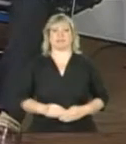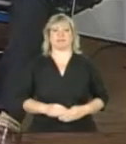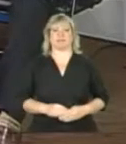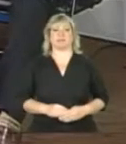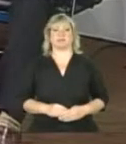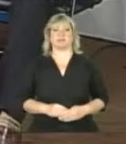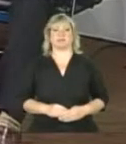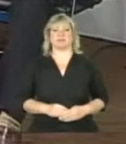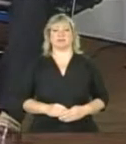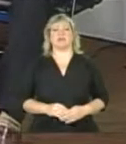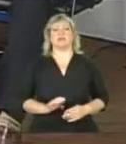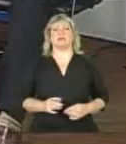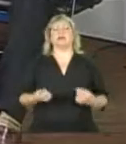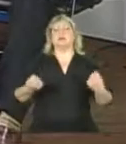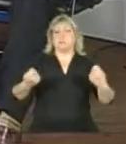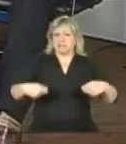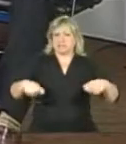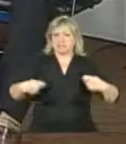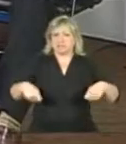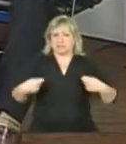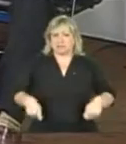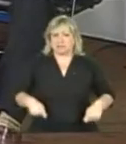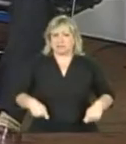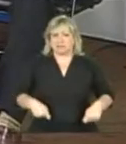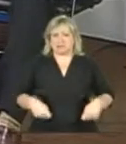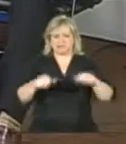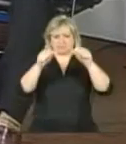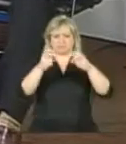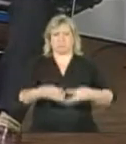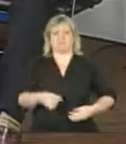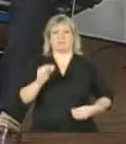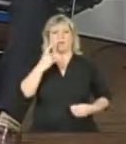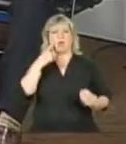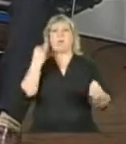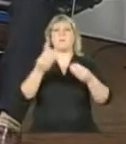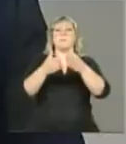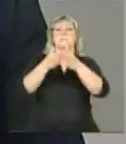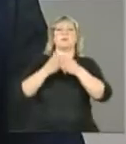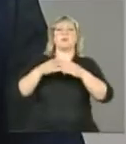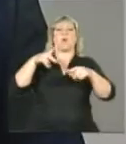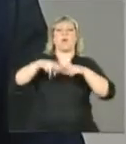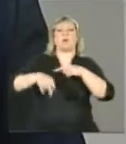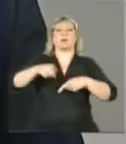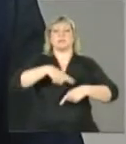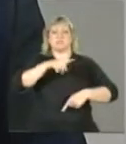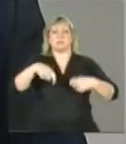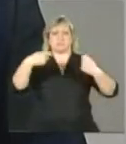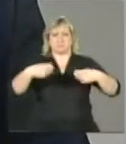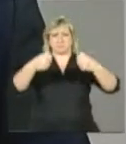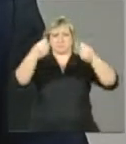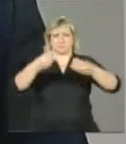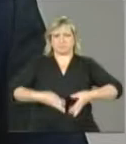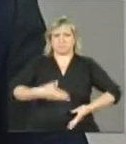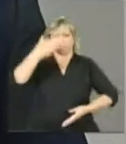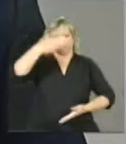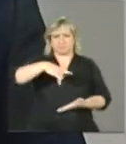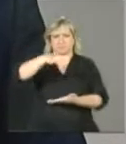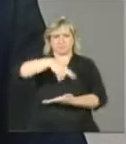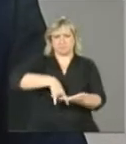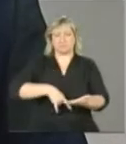é necessário um parecer social para a reversão de cancelamento? Isso depende da motivação